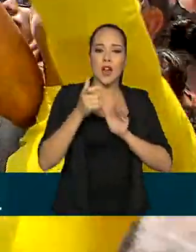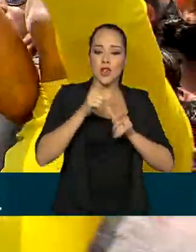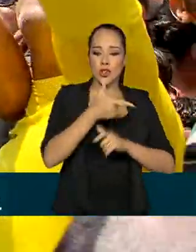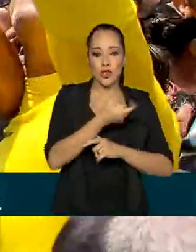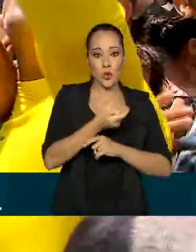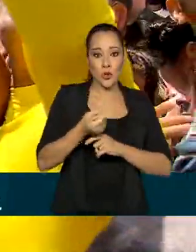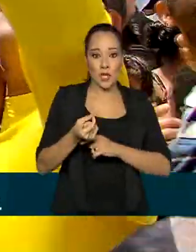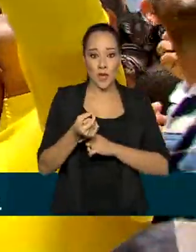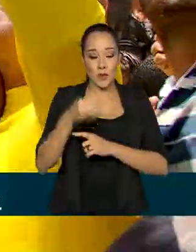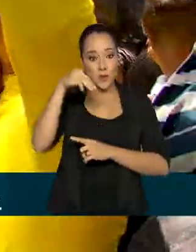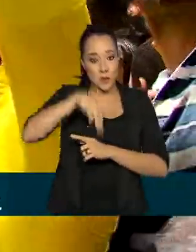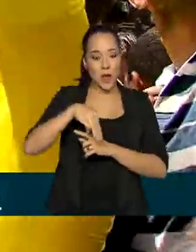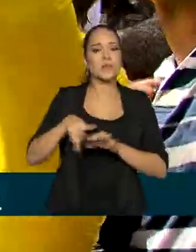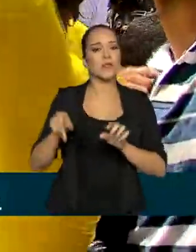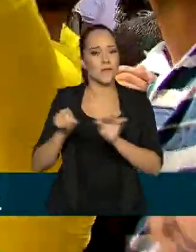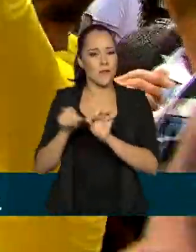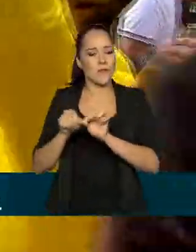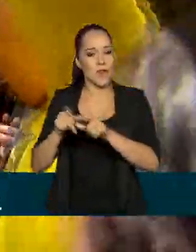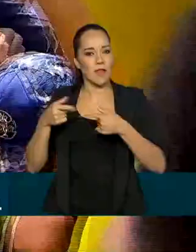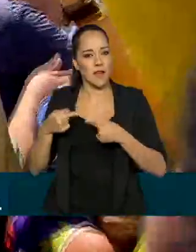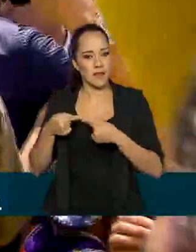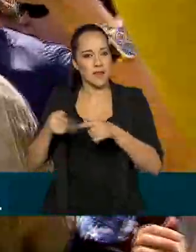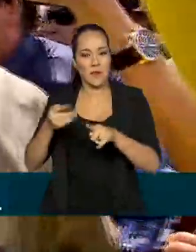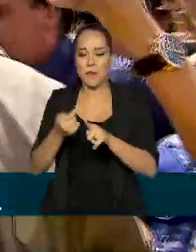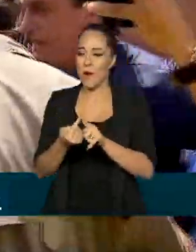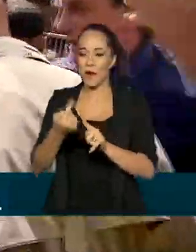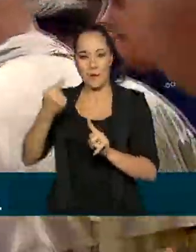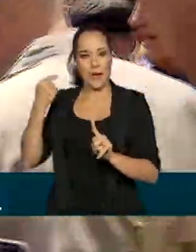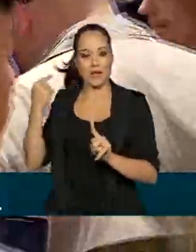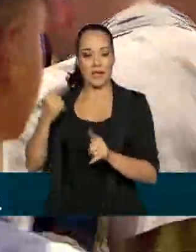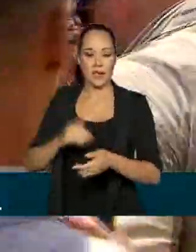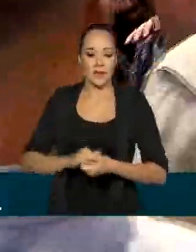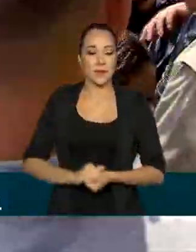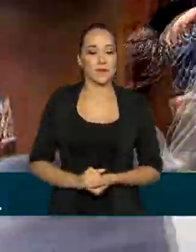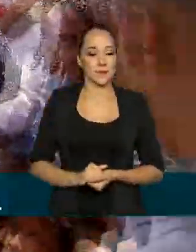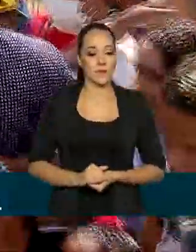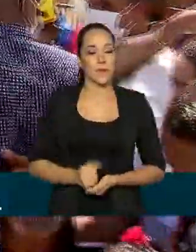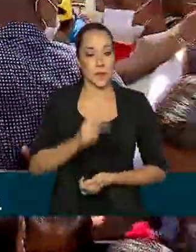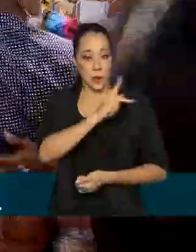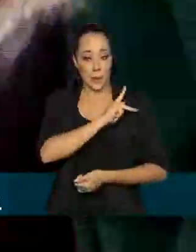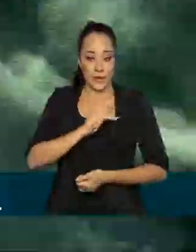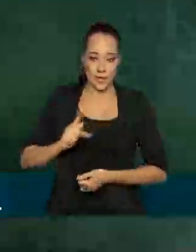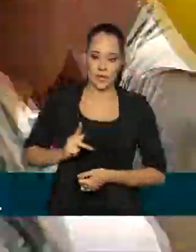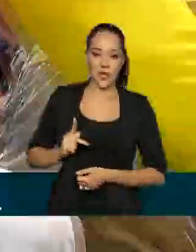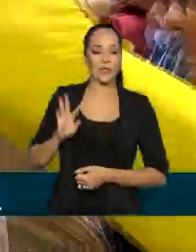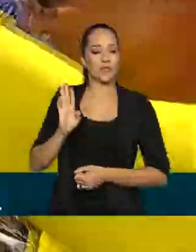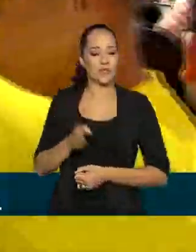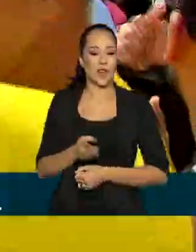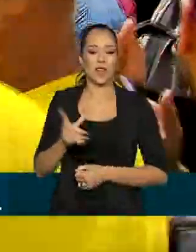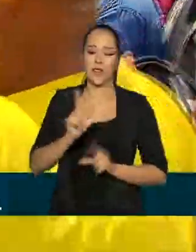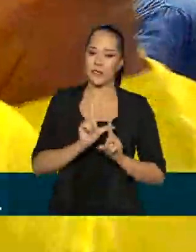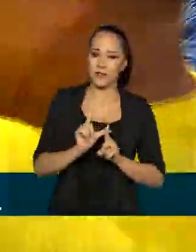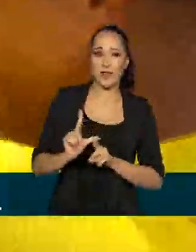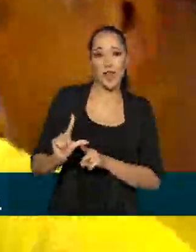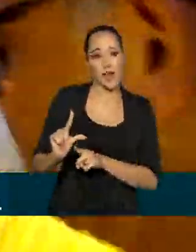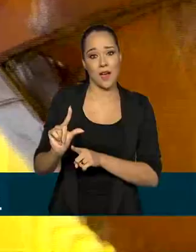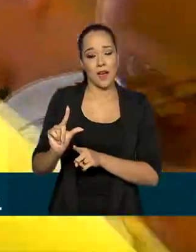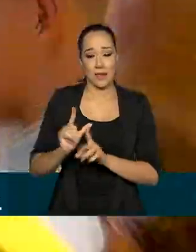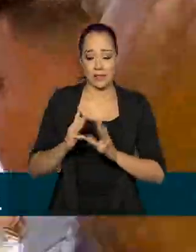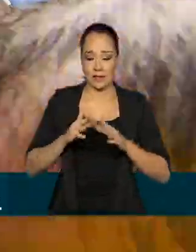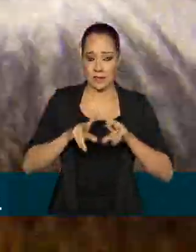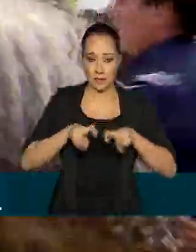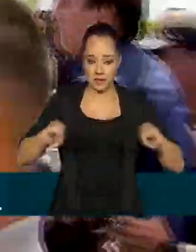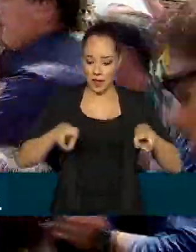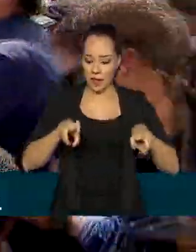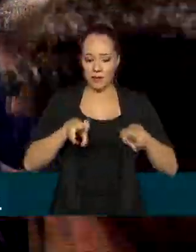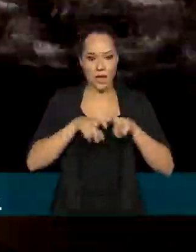local onde foi realizada a cerimônia minutos atrás. O presidente saindo da cerimônia, então ele se